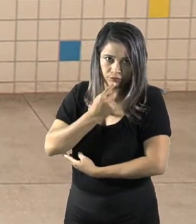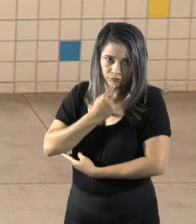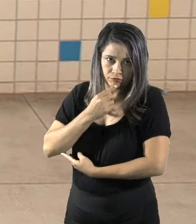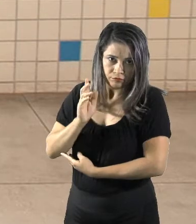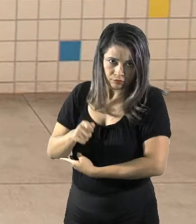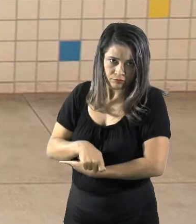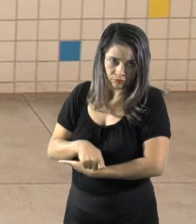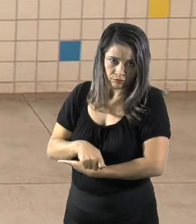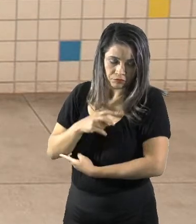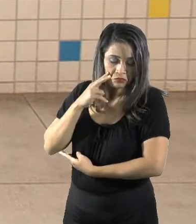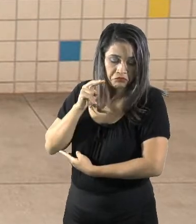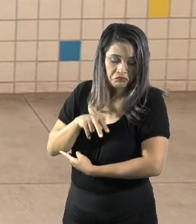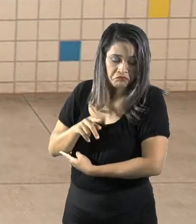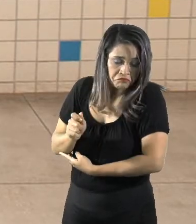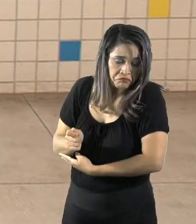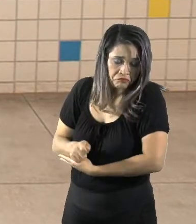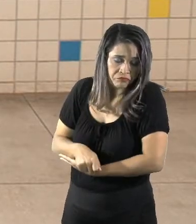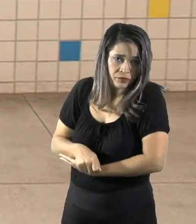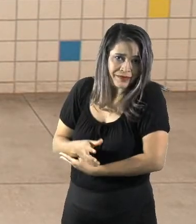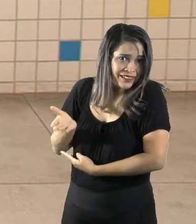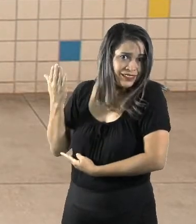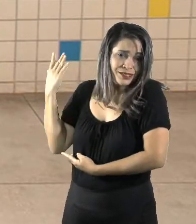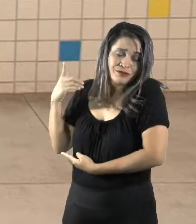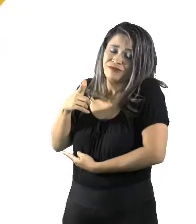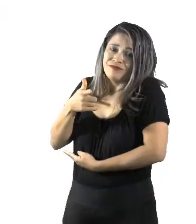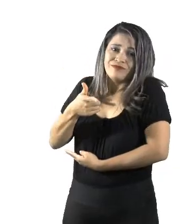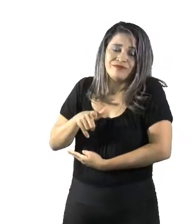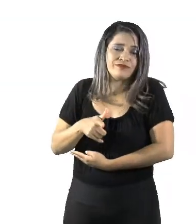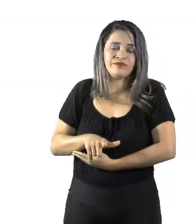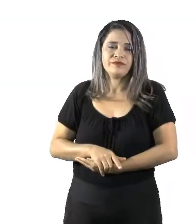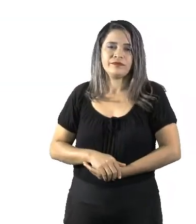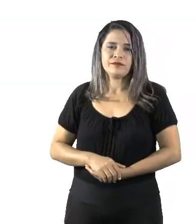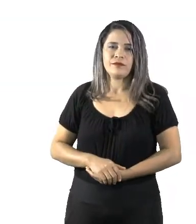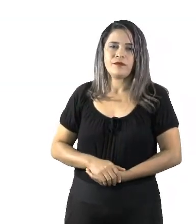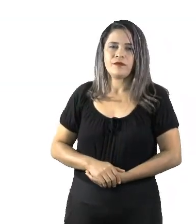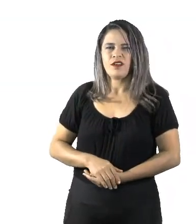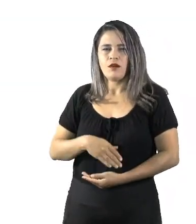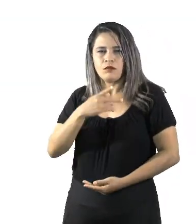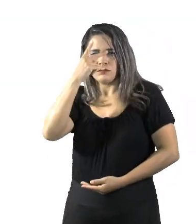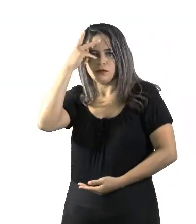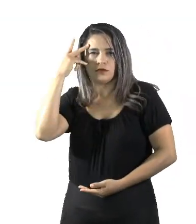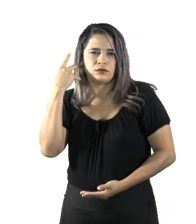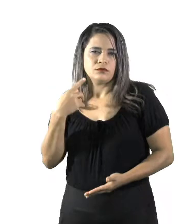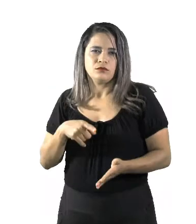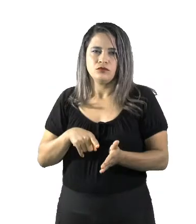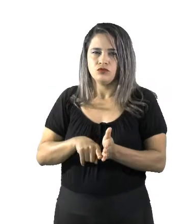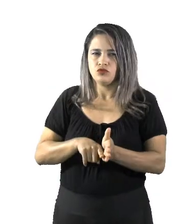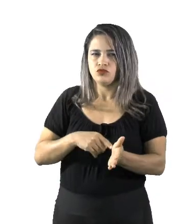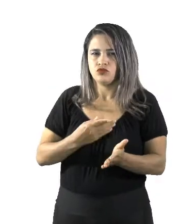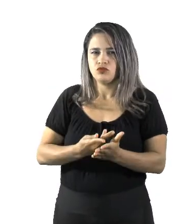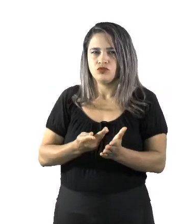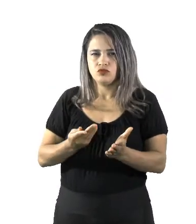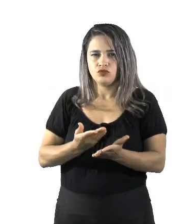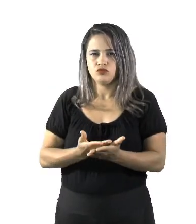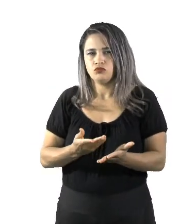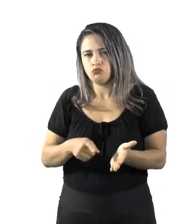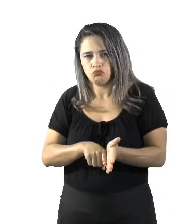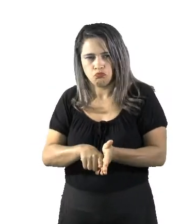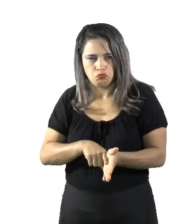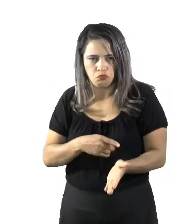isso, né? E antigamente eles não tinham. Então, assim, alguns estudiosos como Pitágoras, vocês já devem ter ouvido falar,